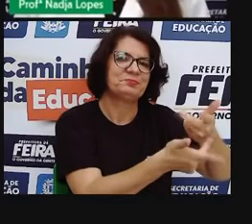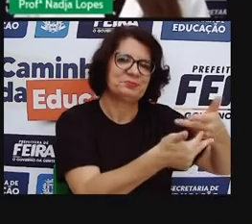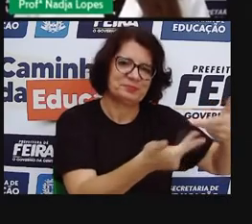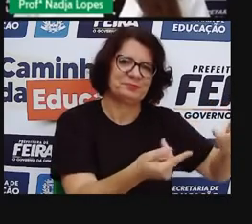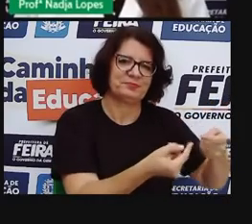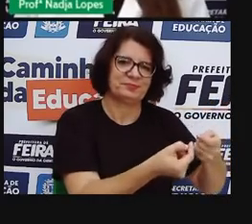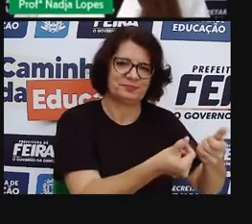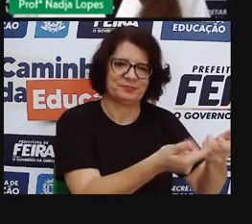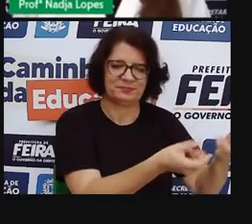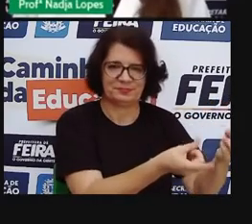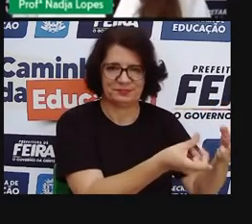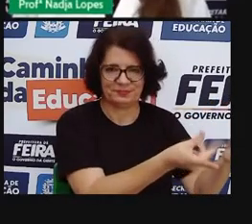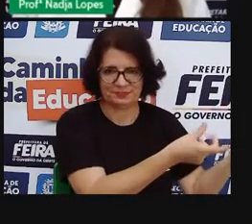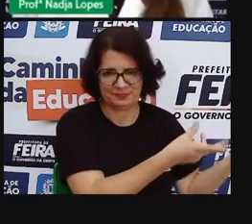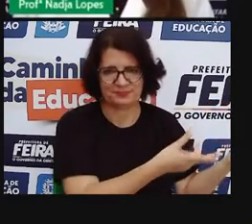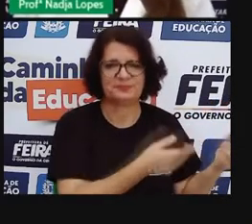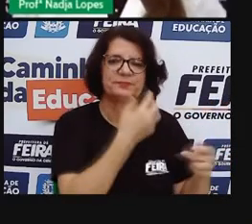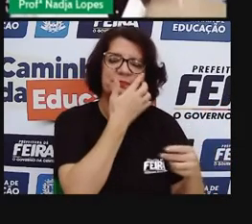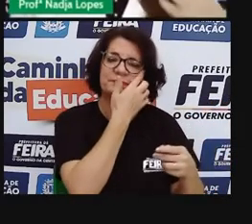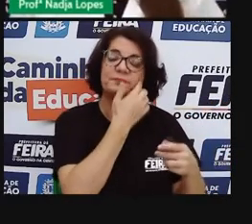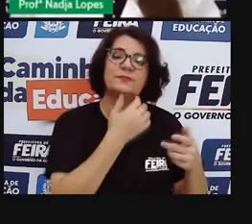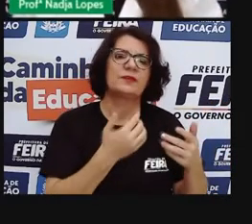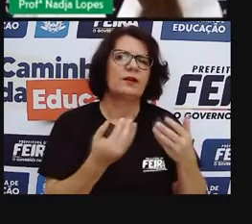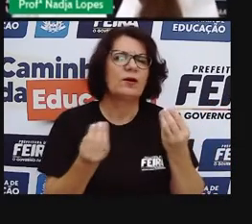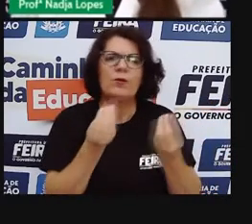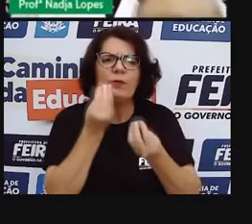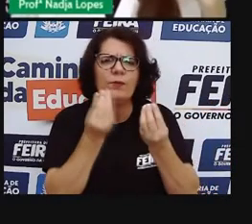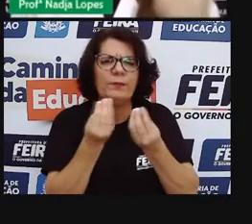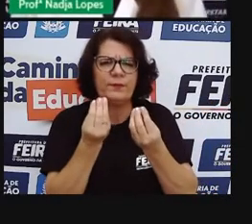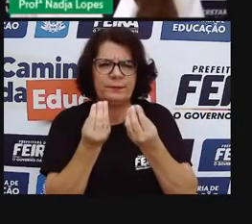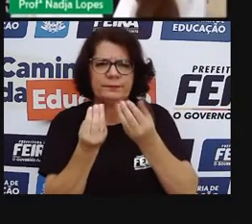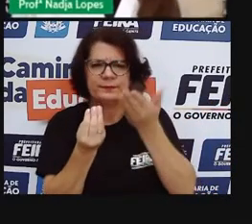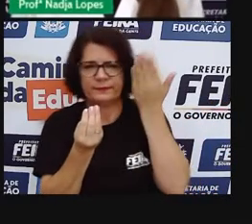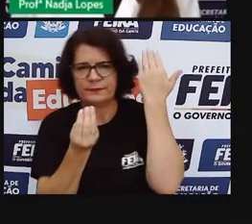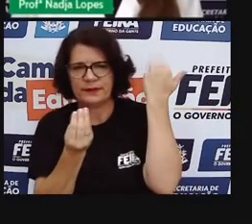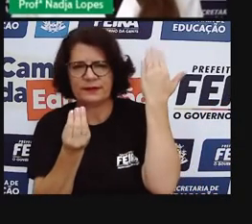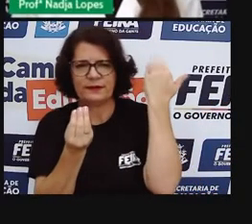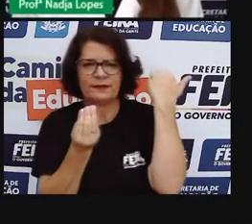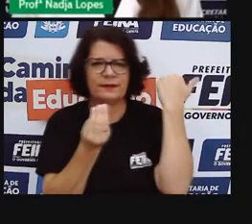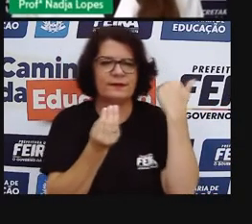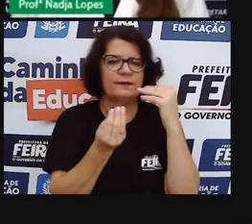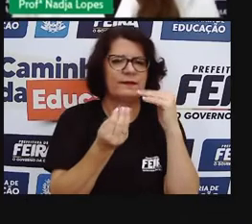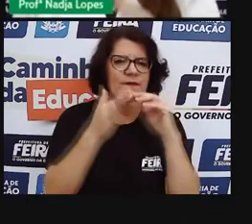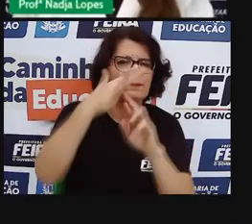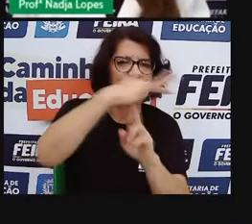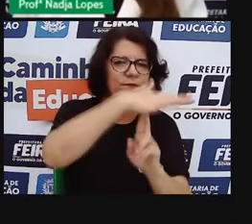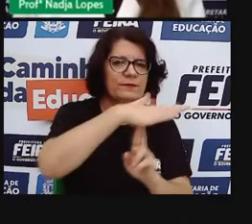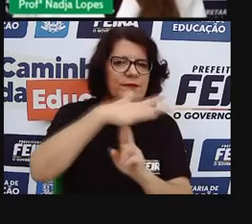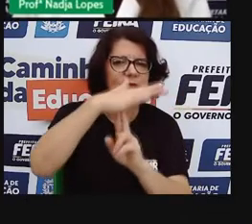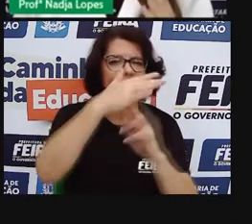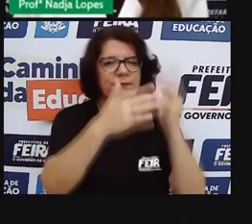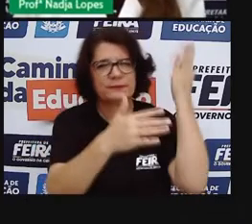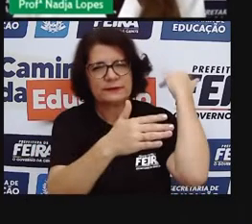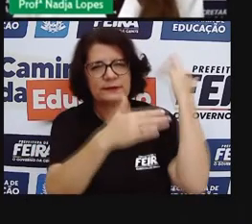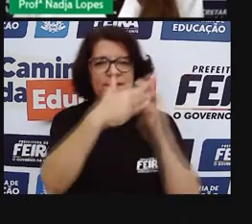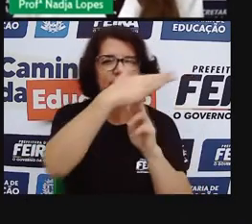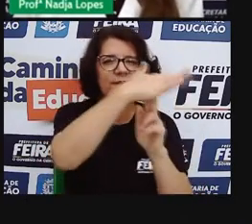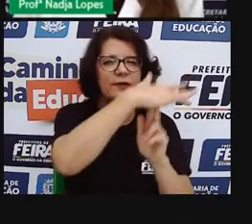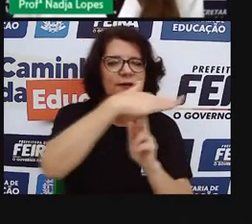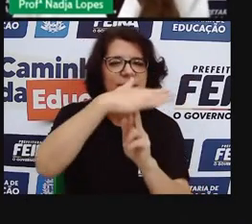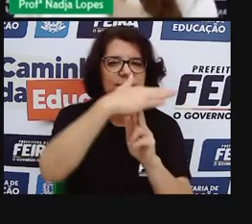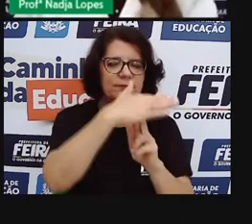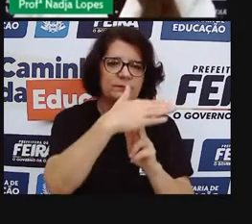As feiras, né? Como é que aconteciam as feiras antigamente? Hoje, em alguns